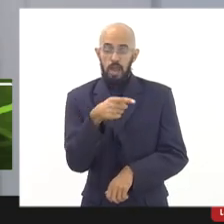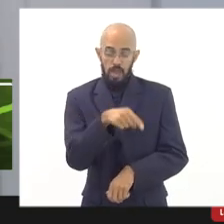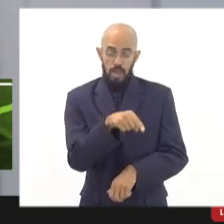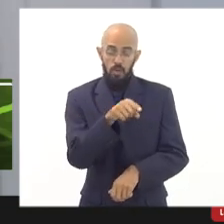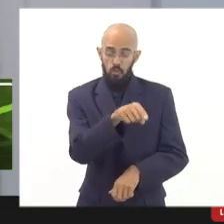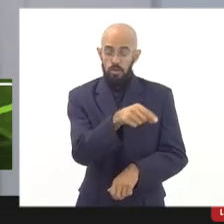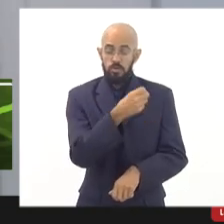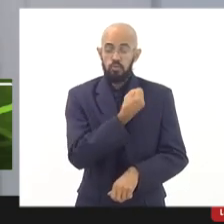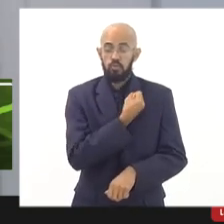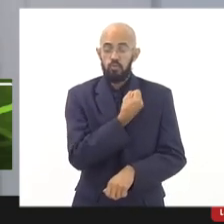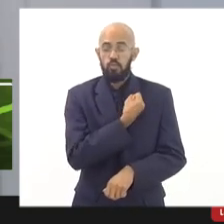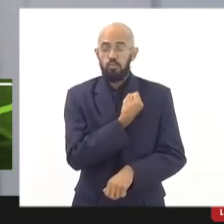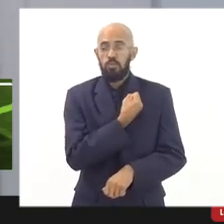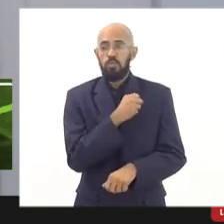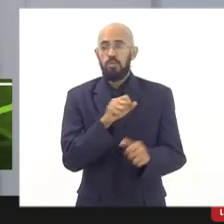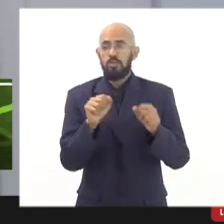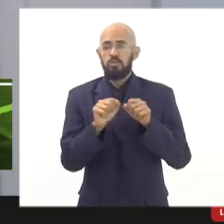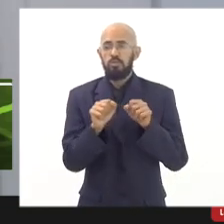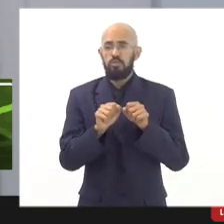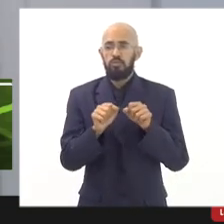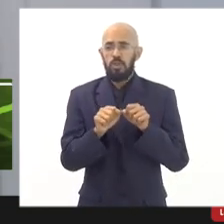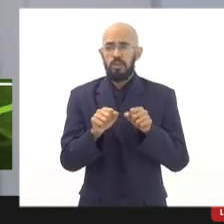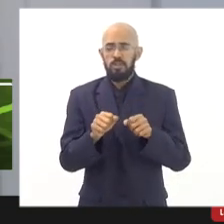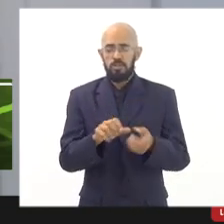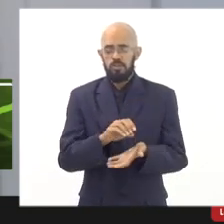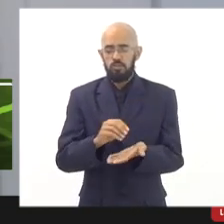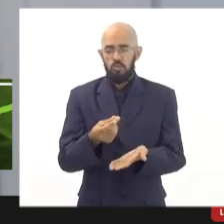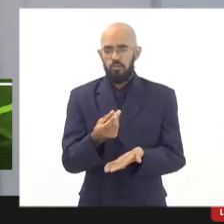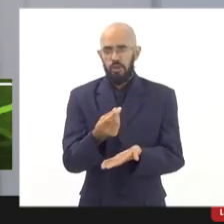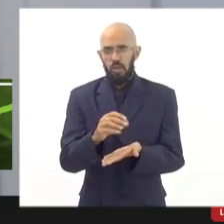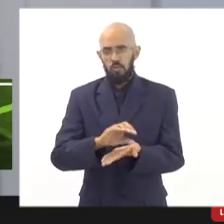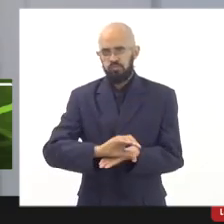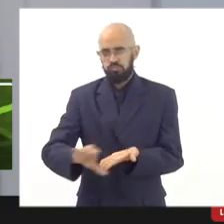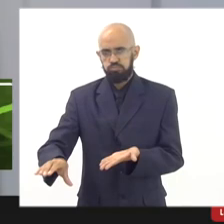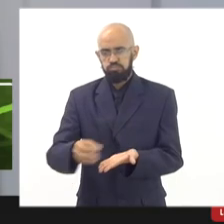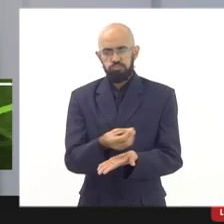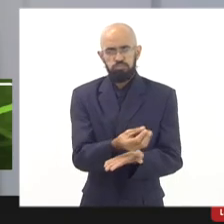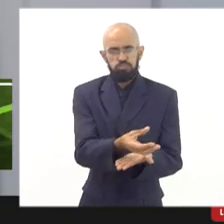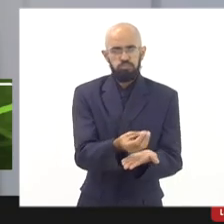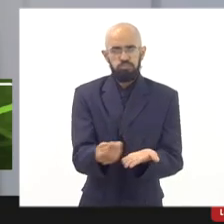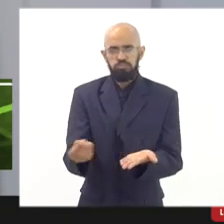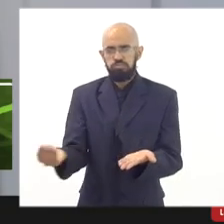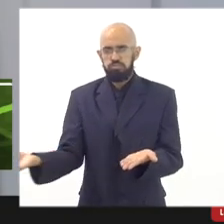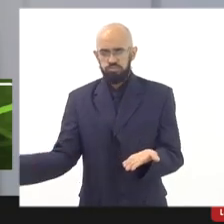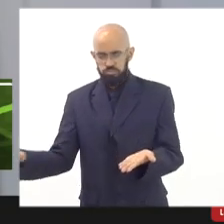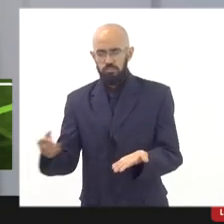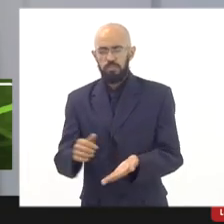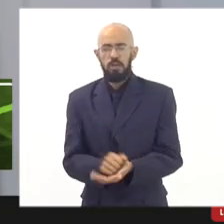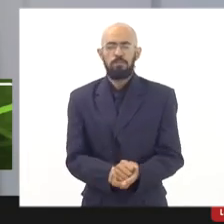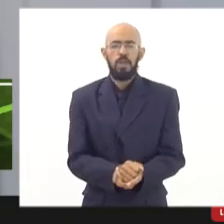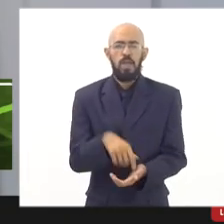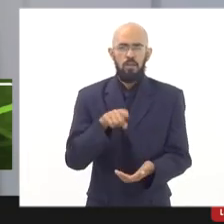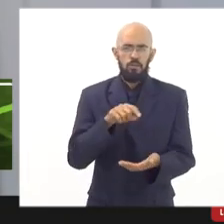fizemos a distribuição do mercado. É verdade o o falou,